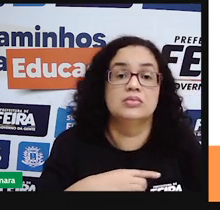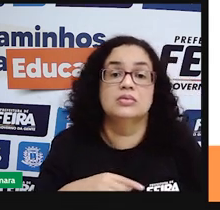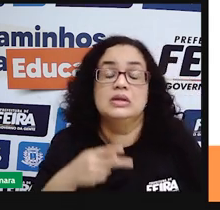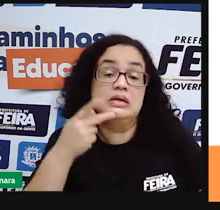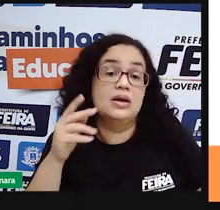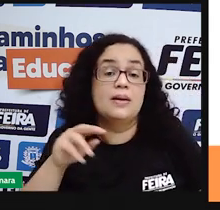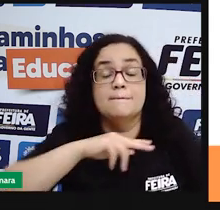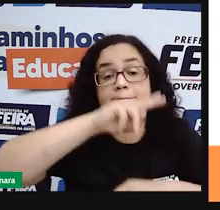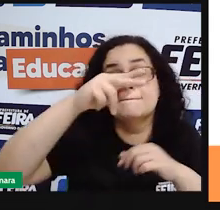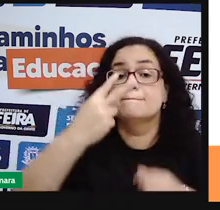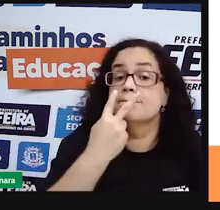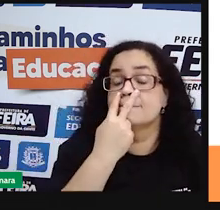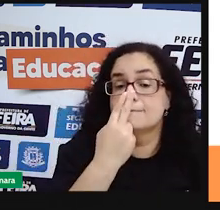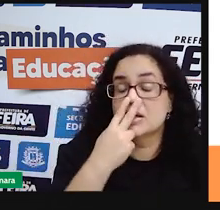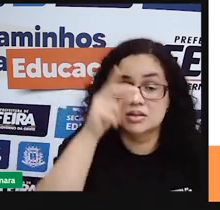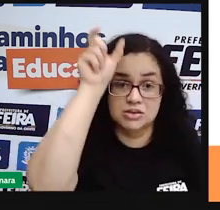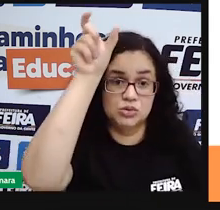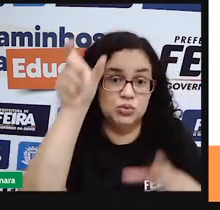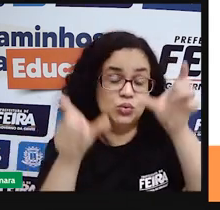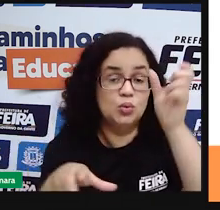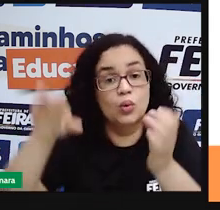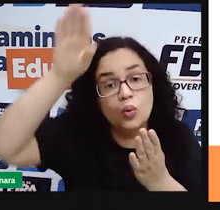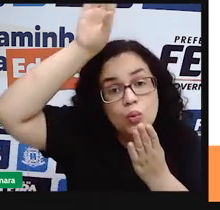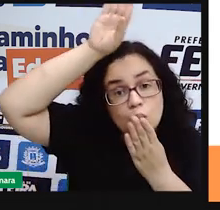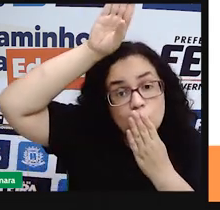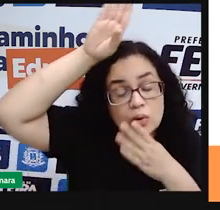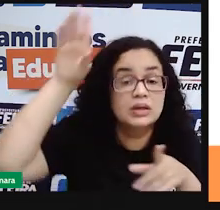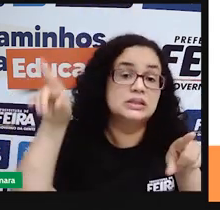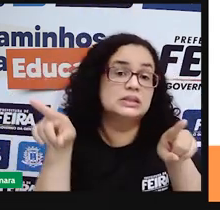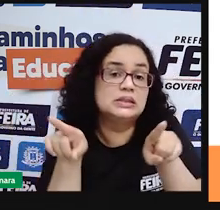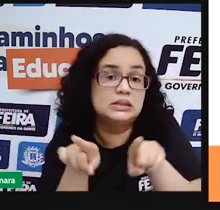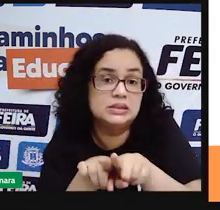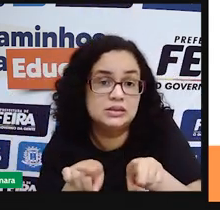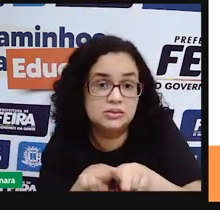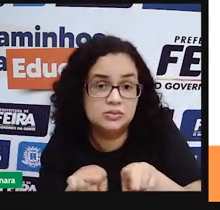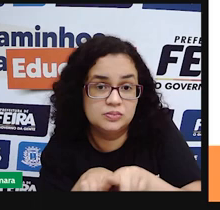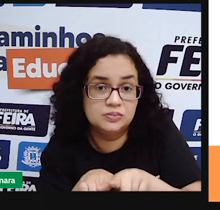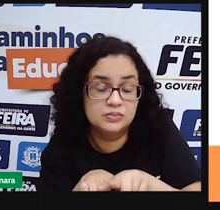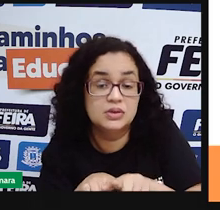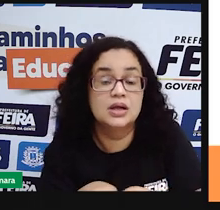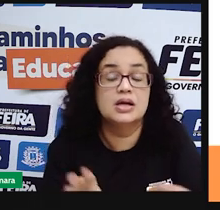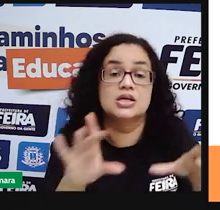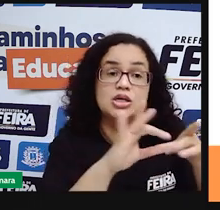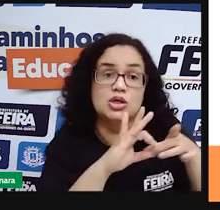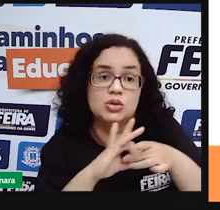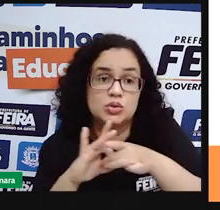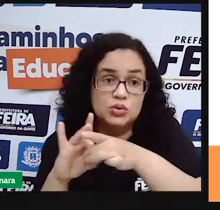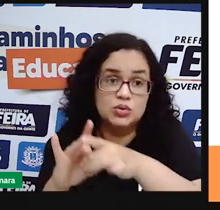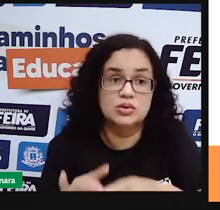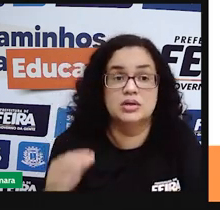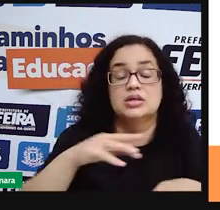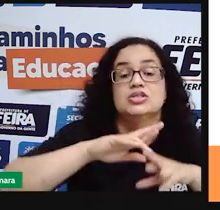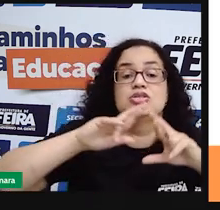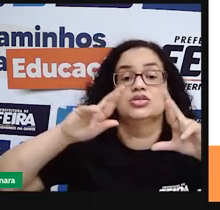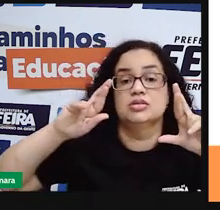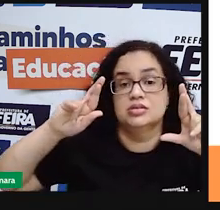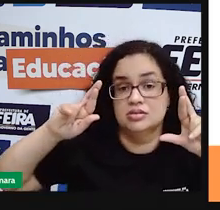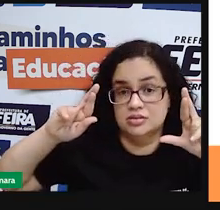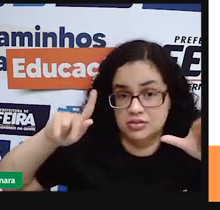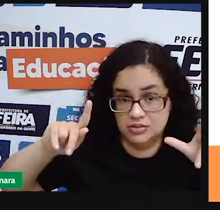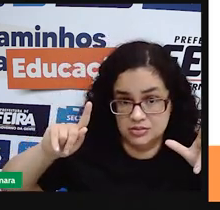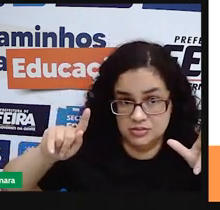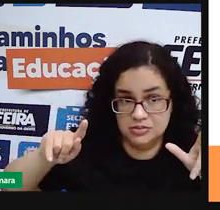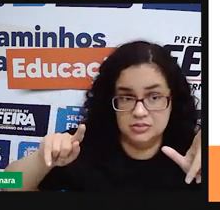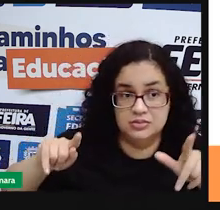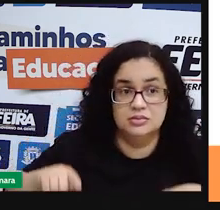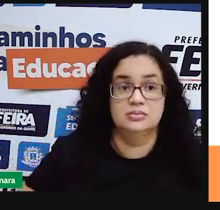parecidos e existem também composições em sua estrutura social que são bem diferentes quando a gente muda de um